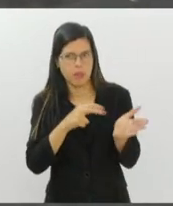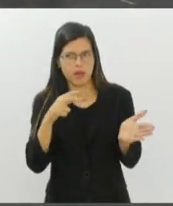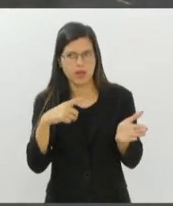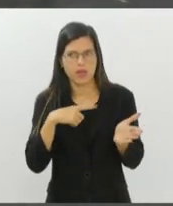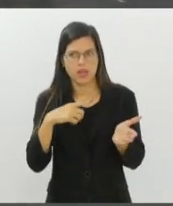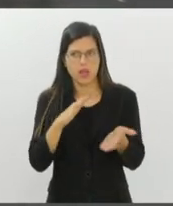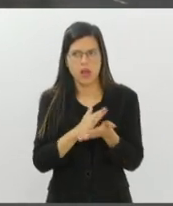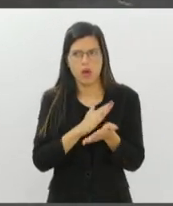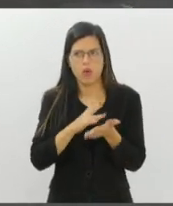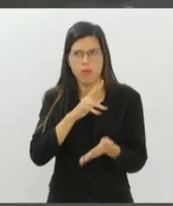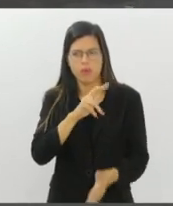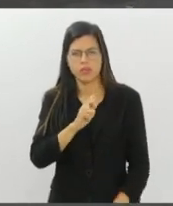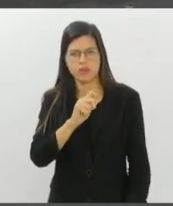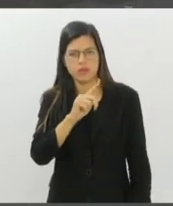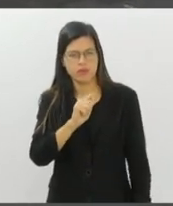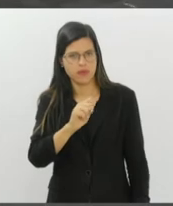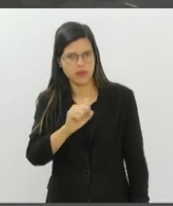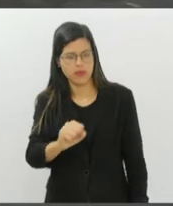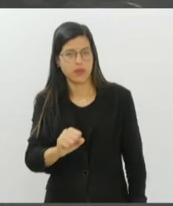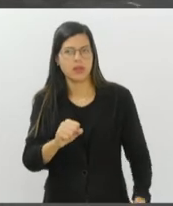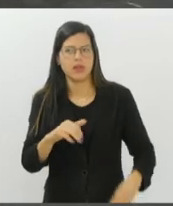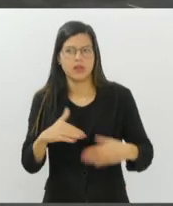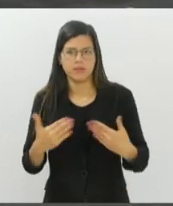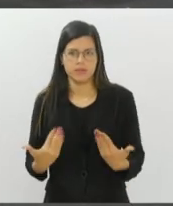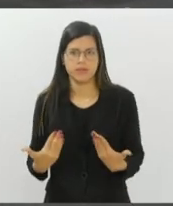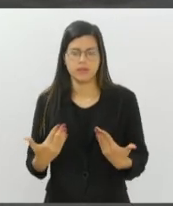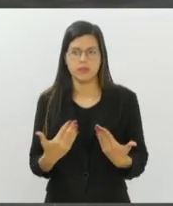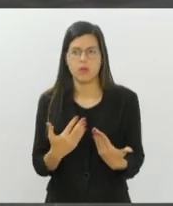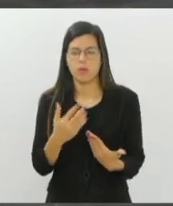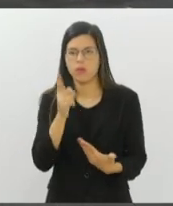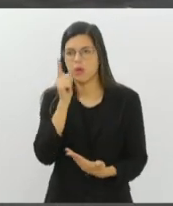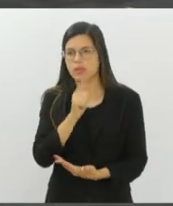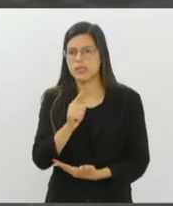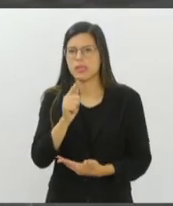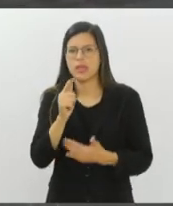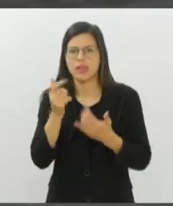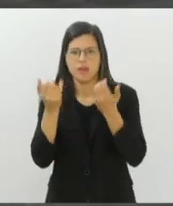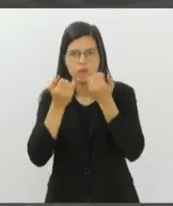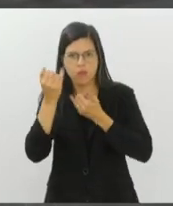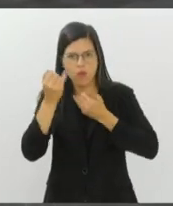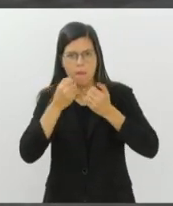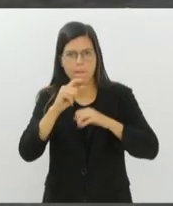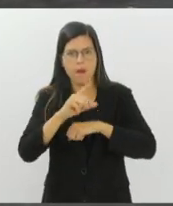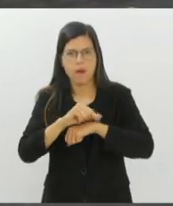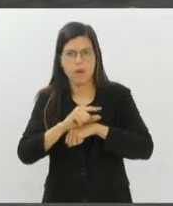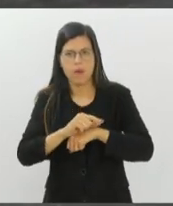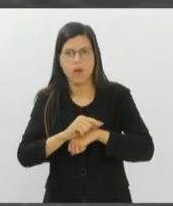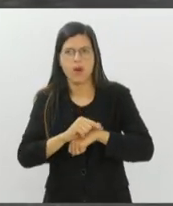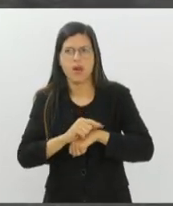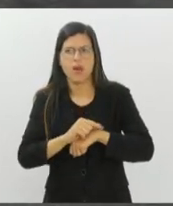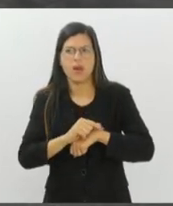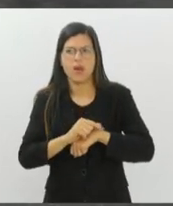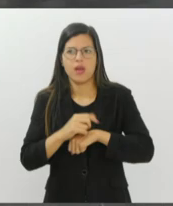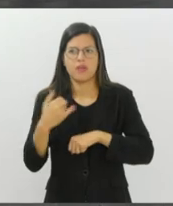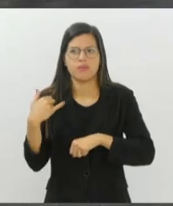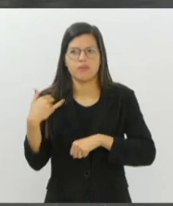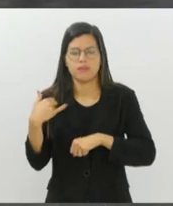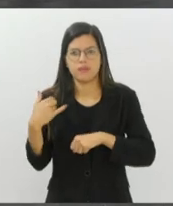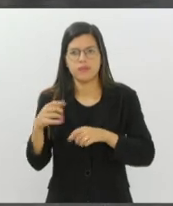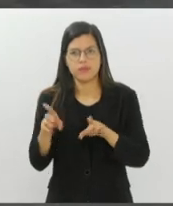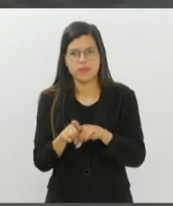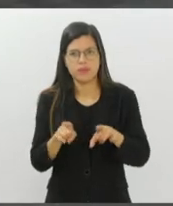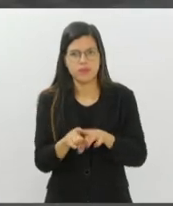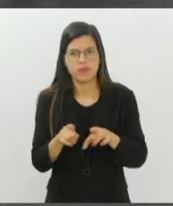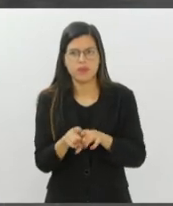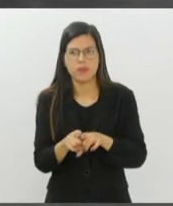vagas. Então é isso, ali você consegue se informar os horários, qual é a faixa etária e fazer parte aí do